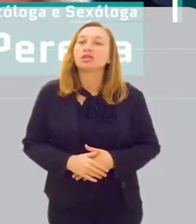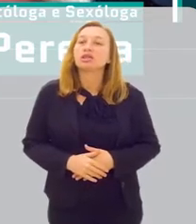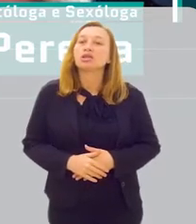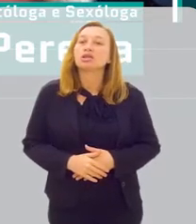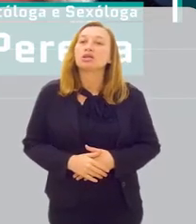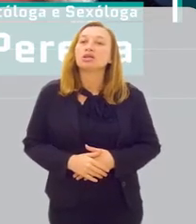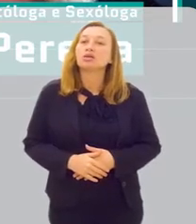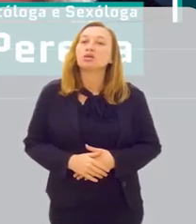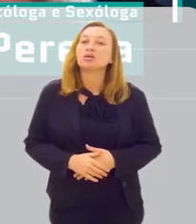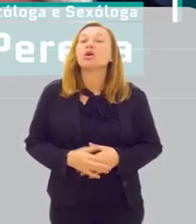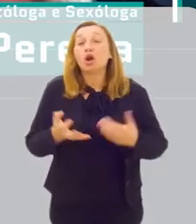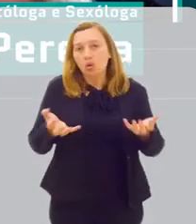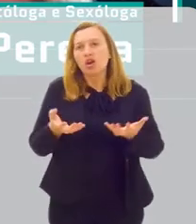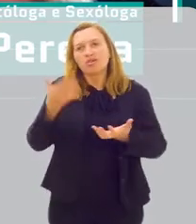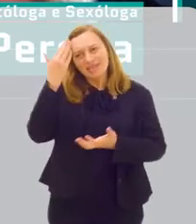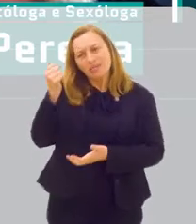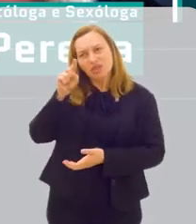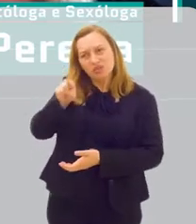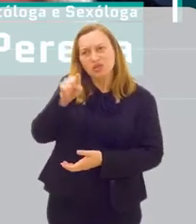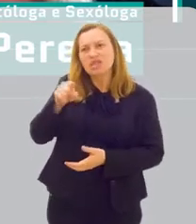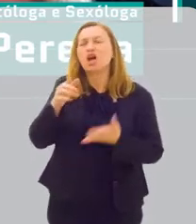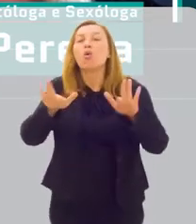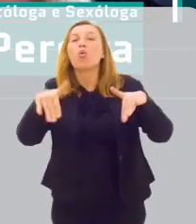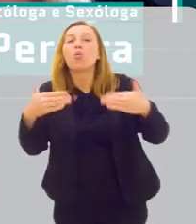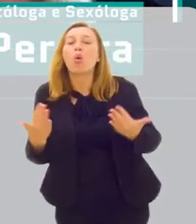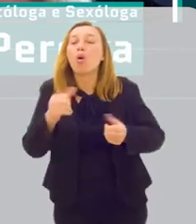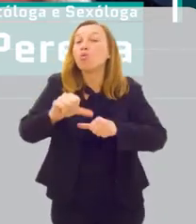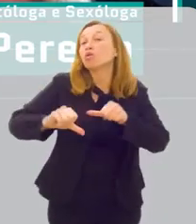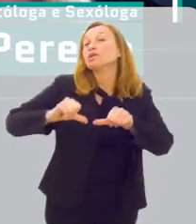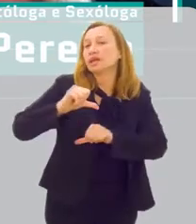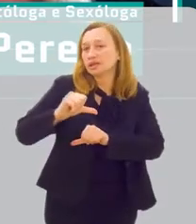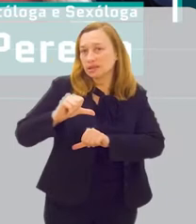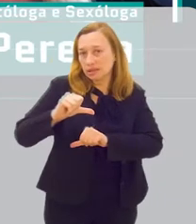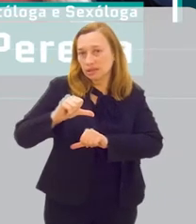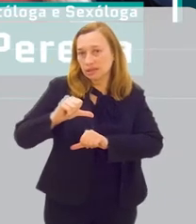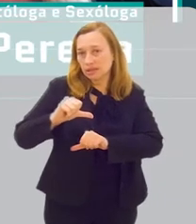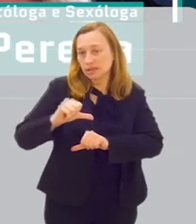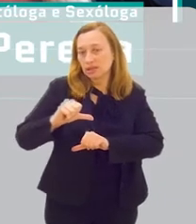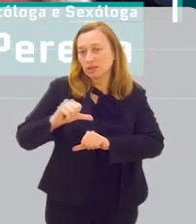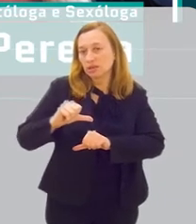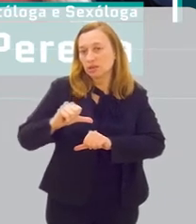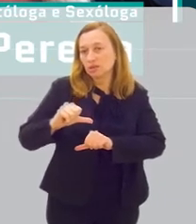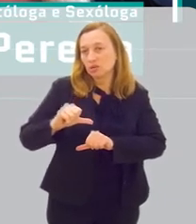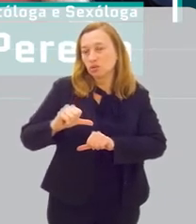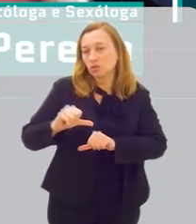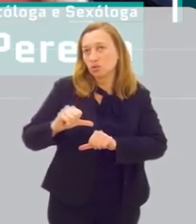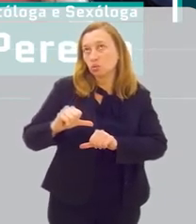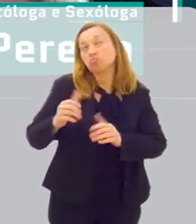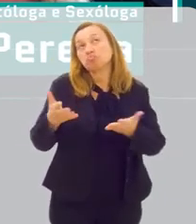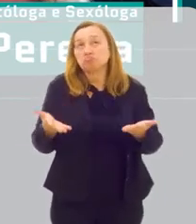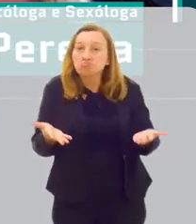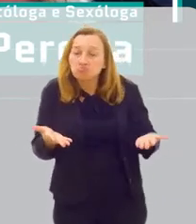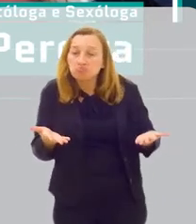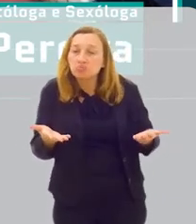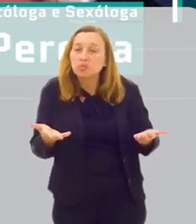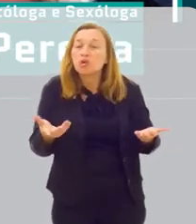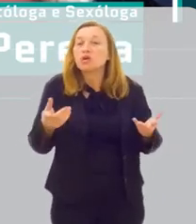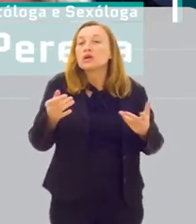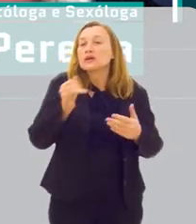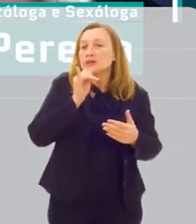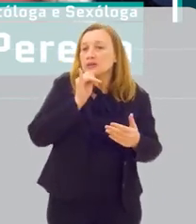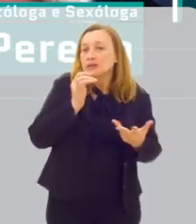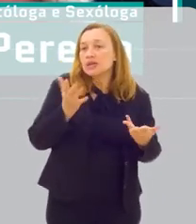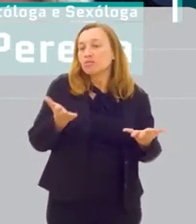E aí eu quero saber de você. Que mudanças são essas que um sujeito, no